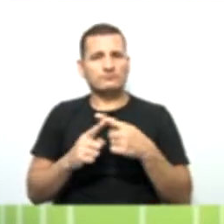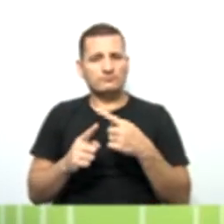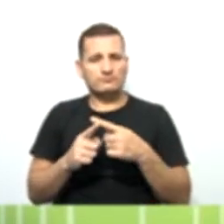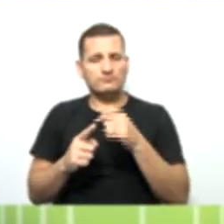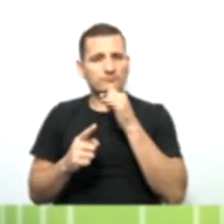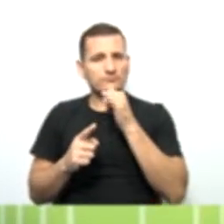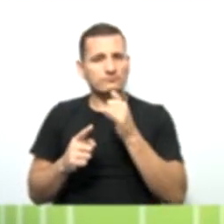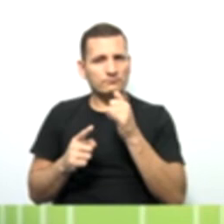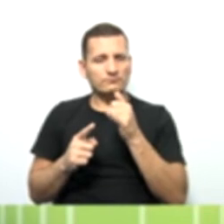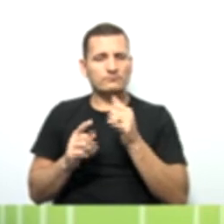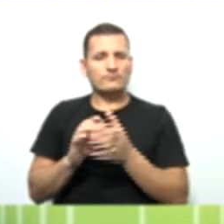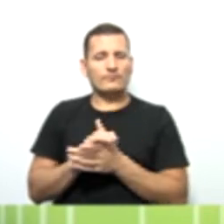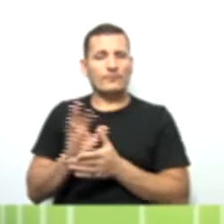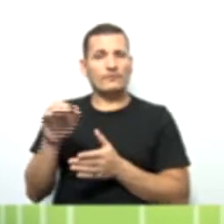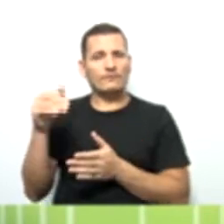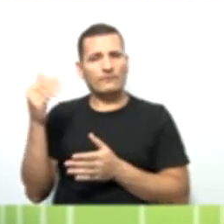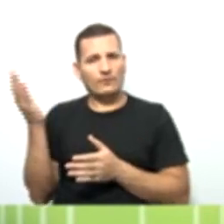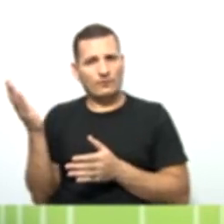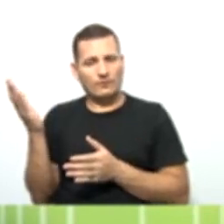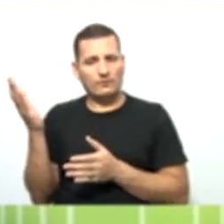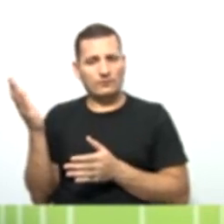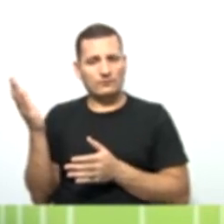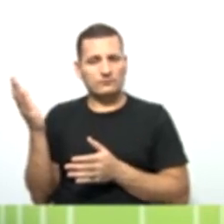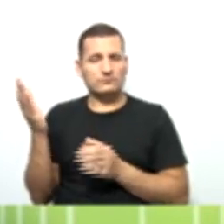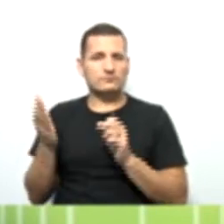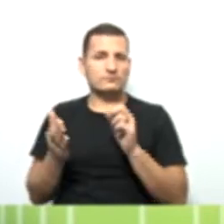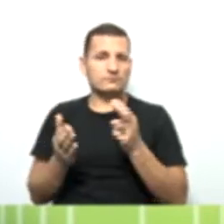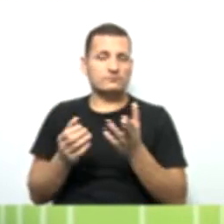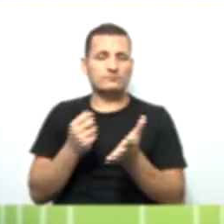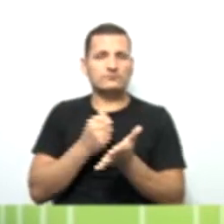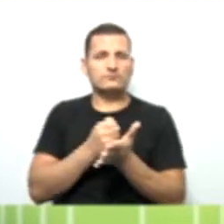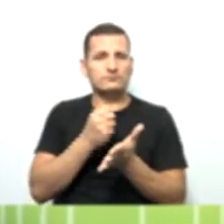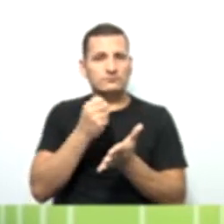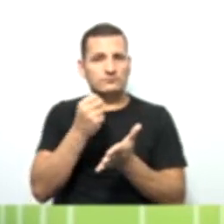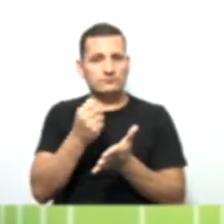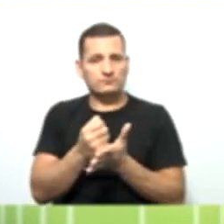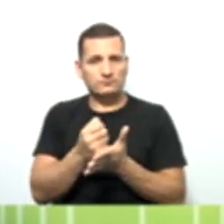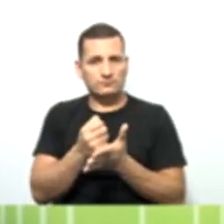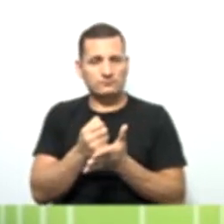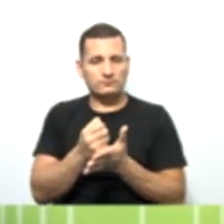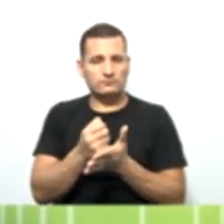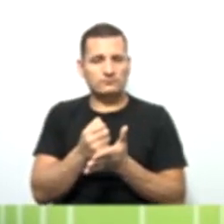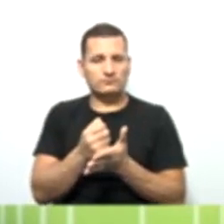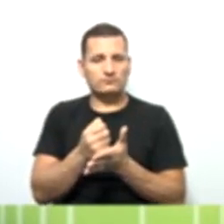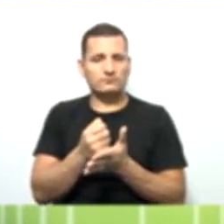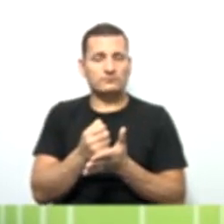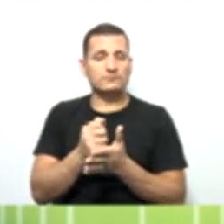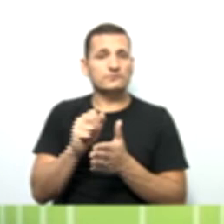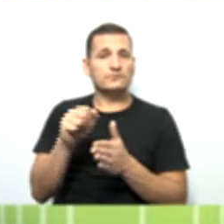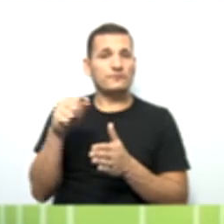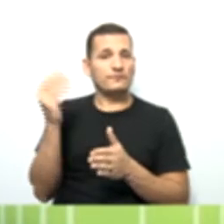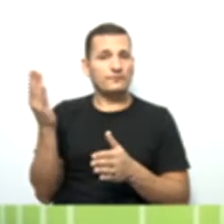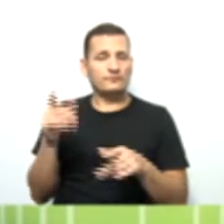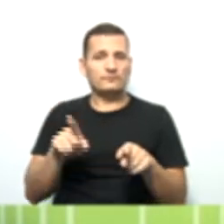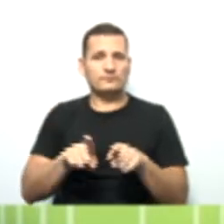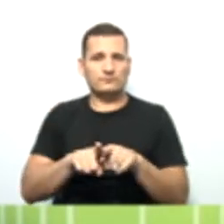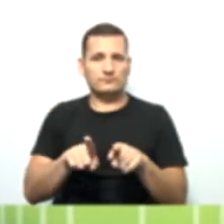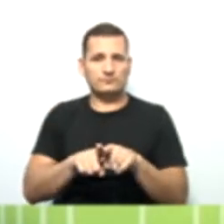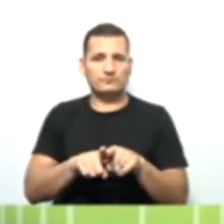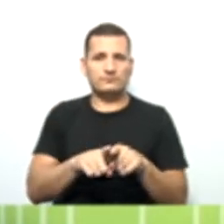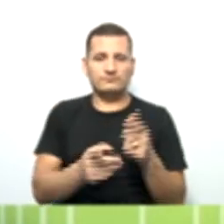de fora ou se foi deixado algum contrato a longo prazo a vencer de fora do balanço